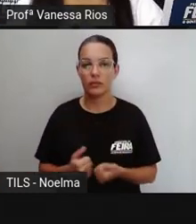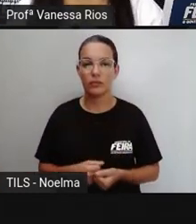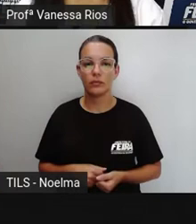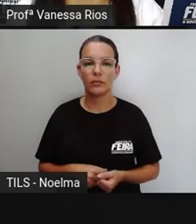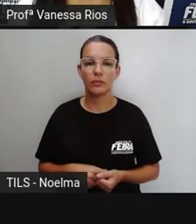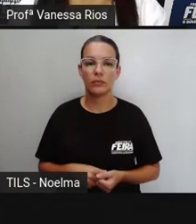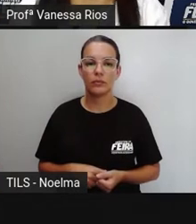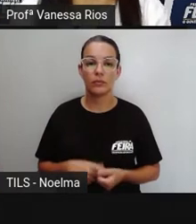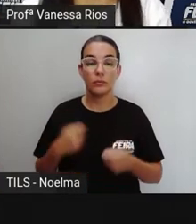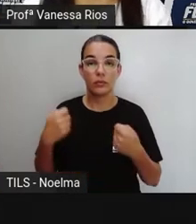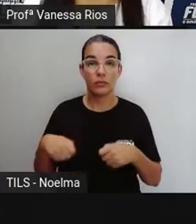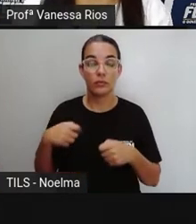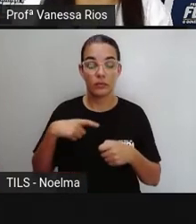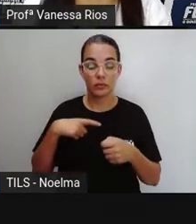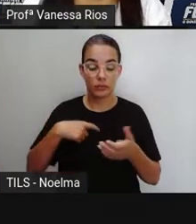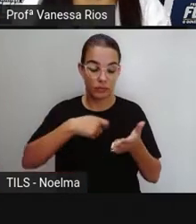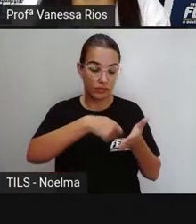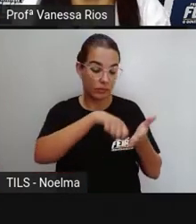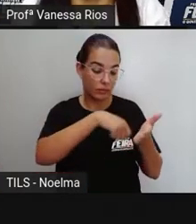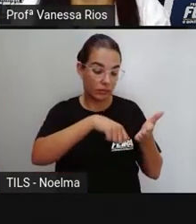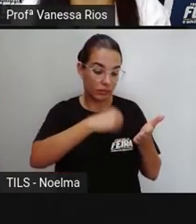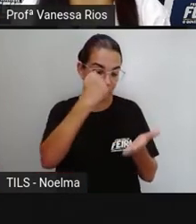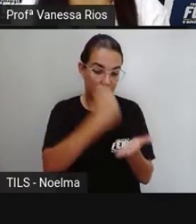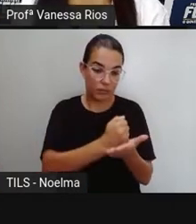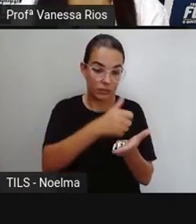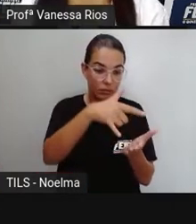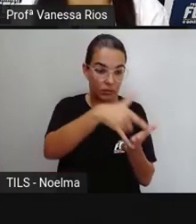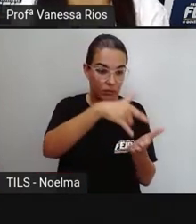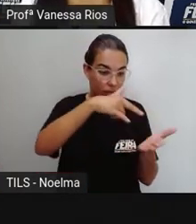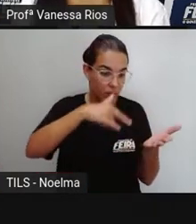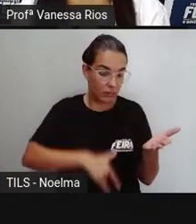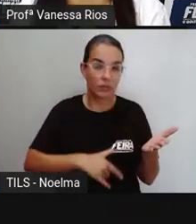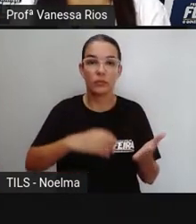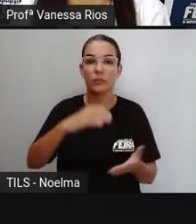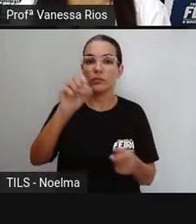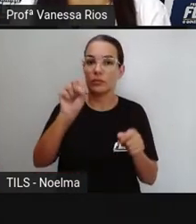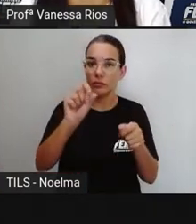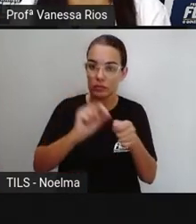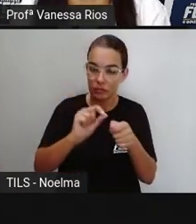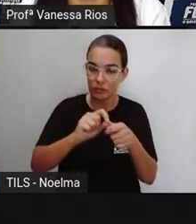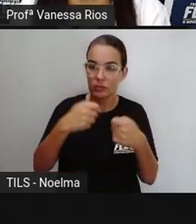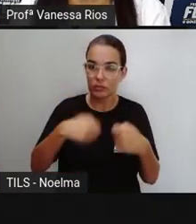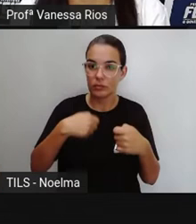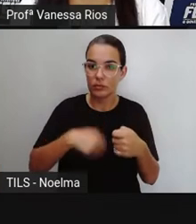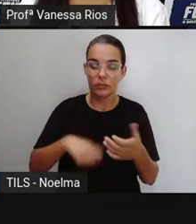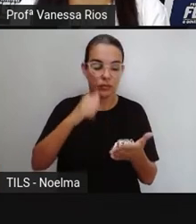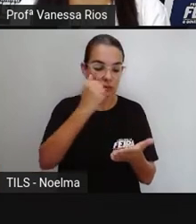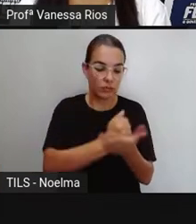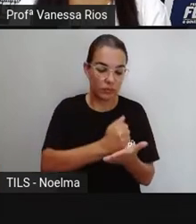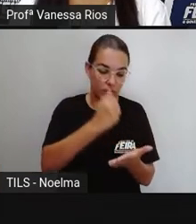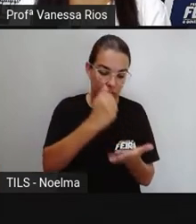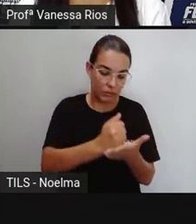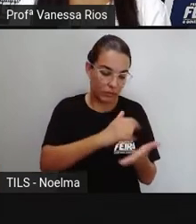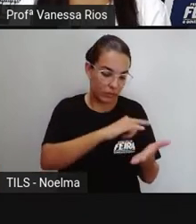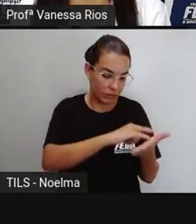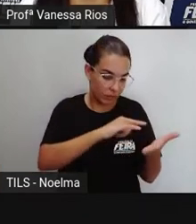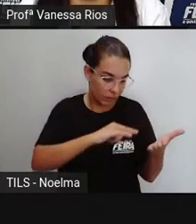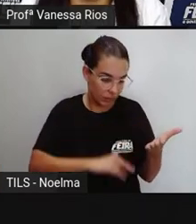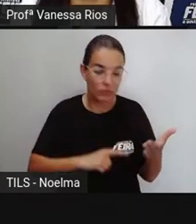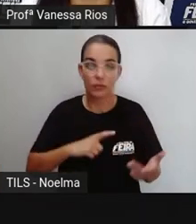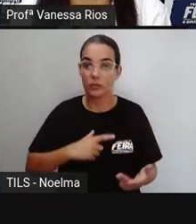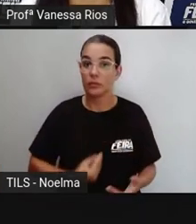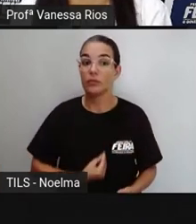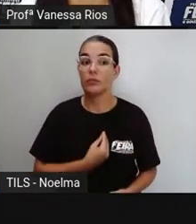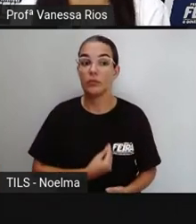Precisa também fazer um registro em cartório, então, precisa ser reconhecido perante a lei, existir perante a